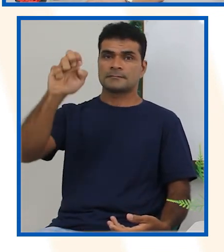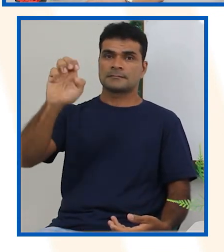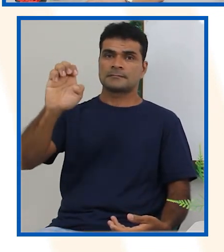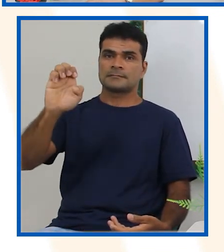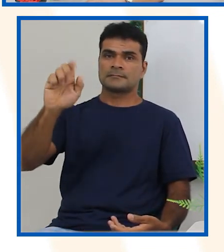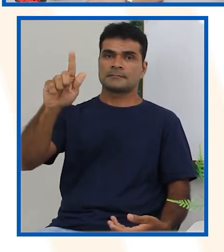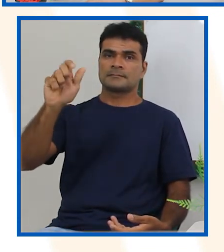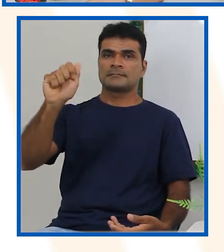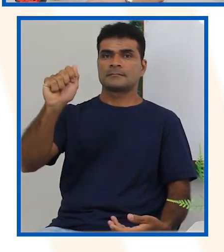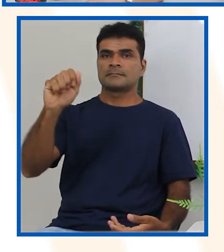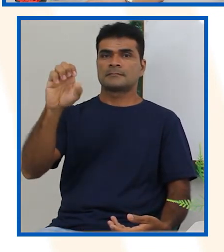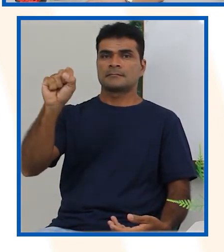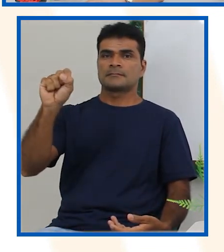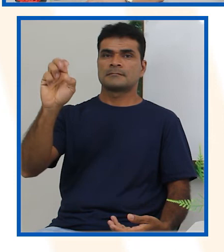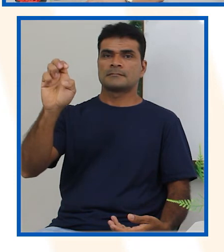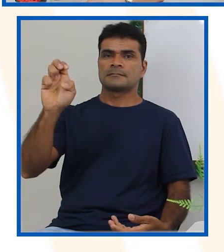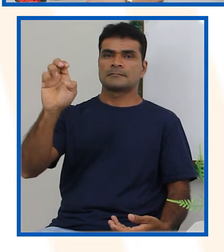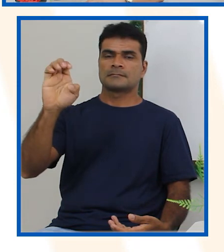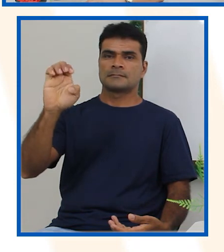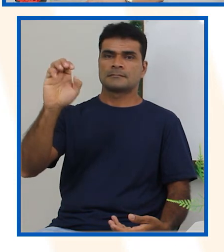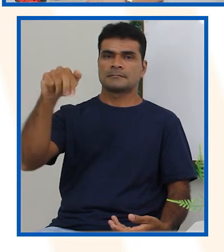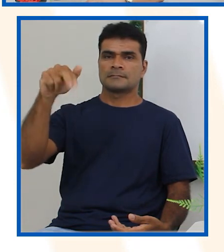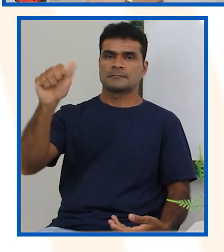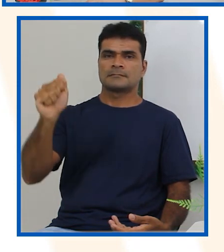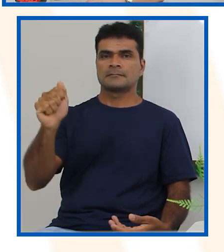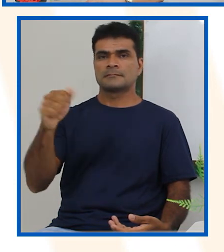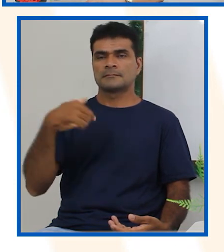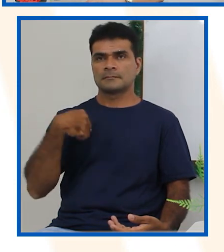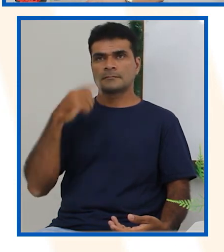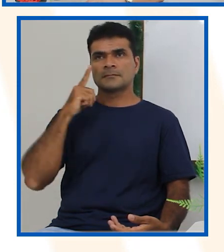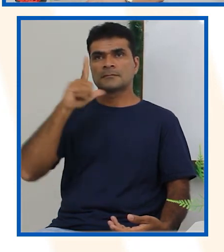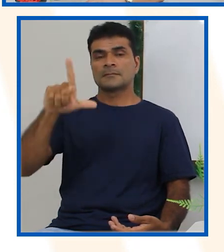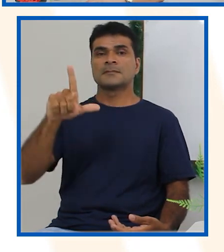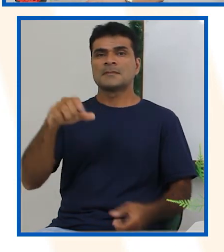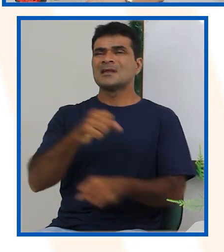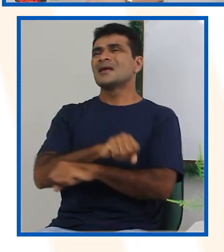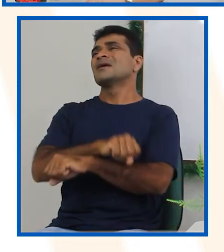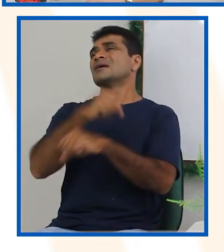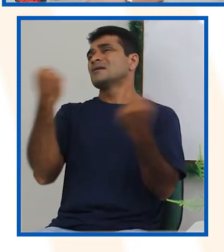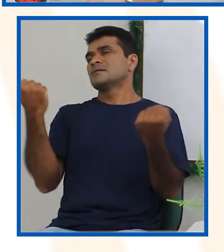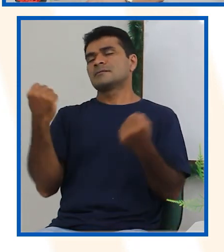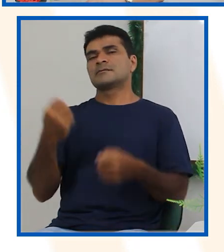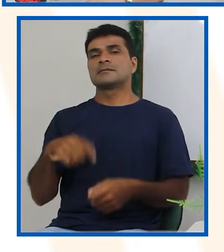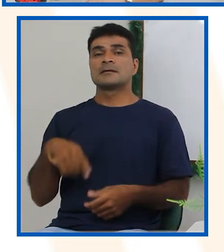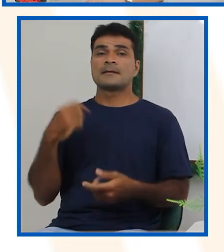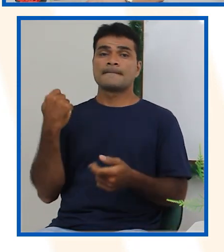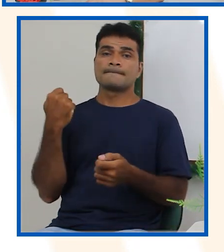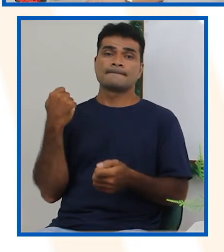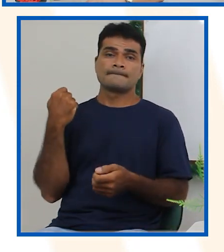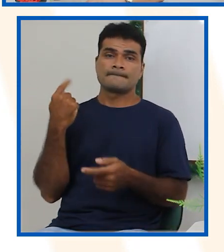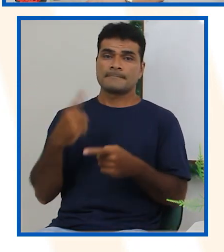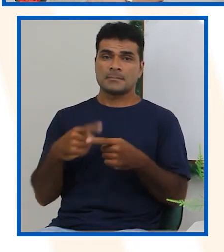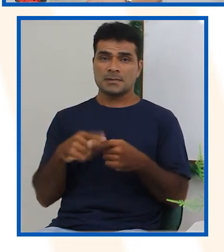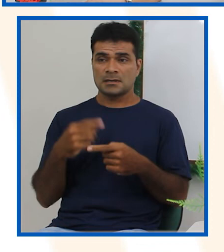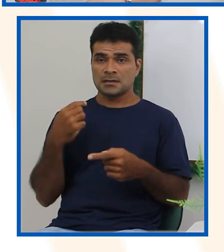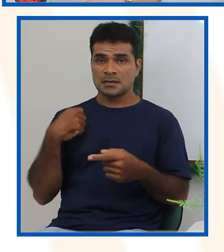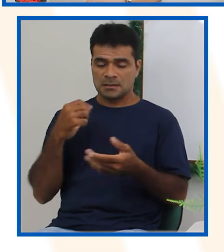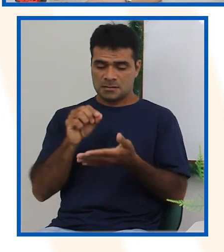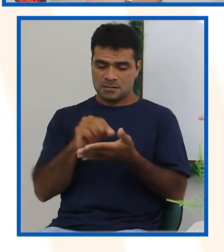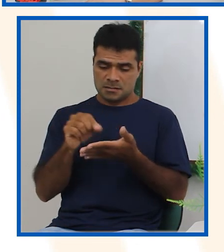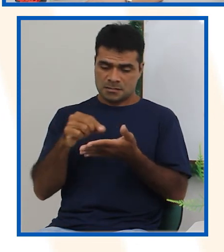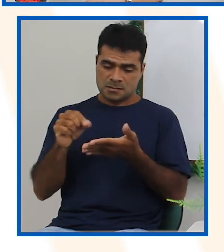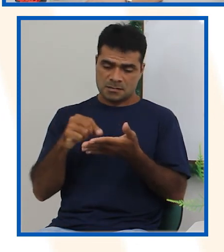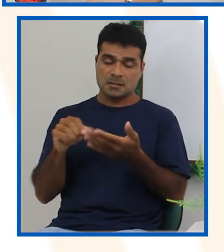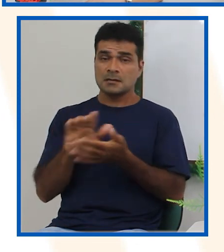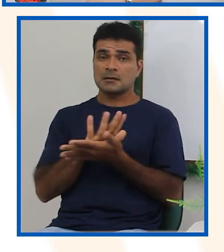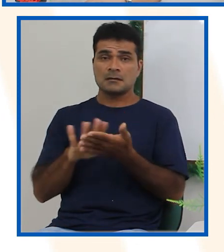É impossível a tia Cris ganhar na Mega Sena, sabe por quê? Porque a tia Cris não joga na Mega Sena, não faz nenhum jogo, então é